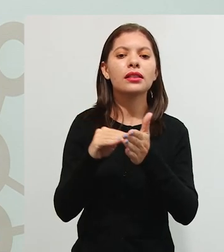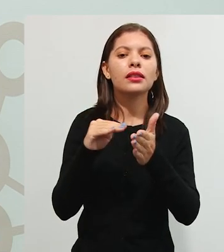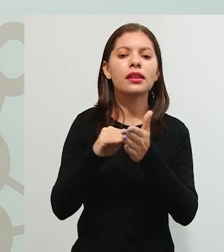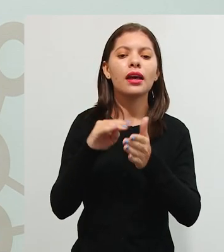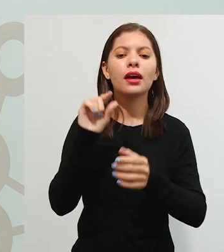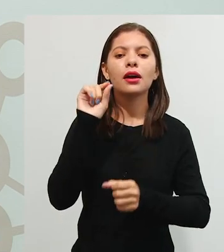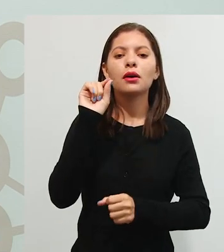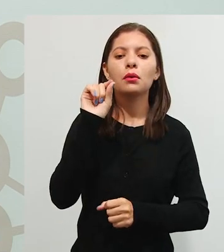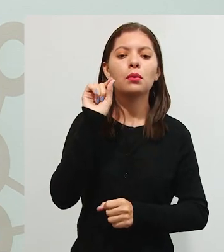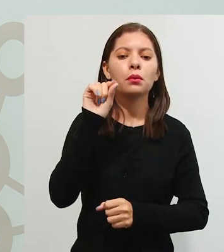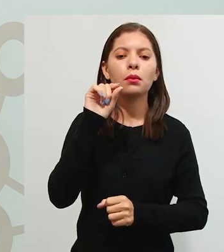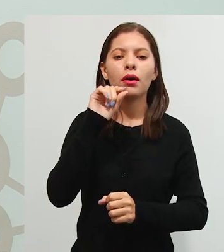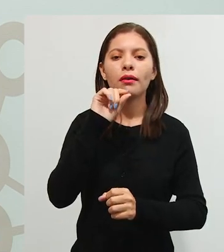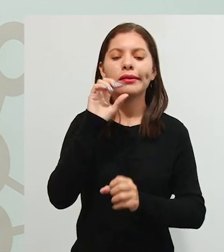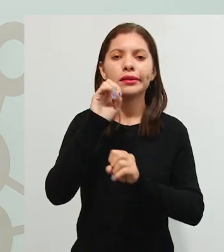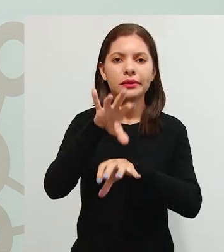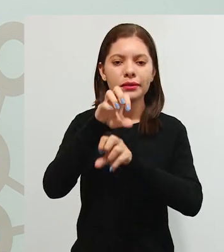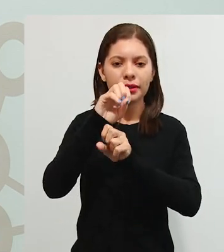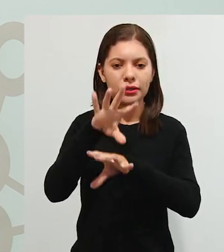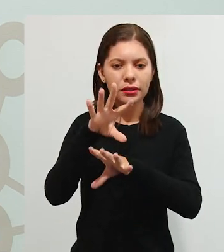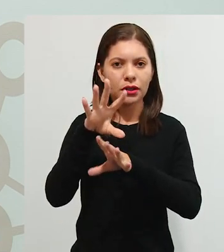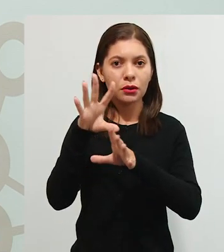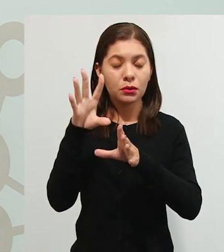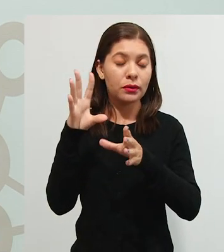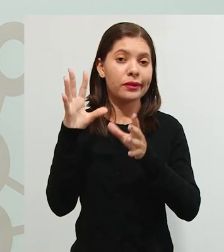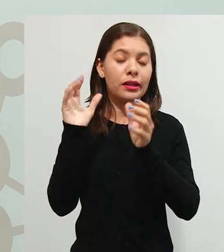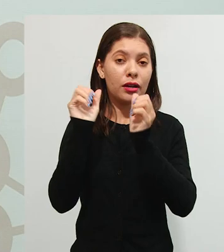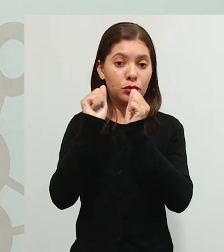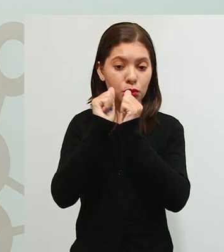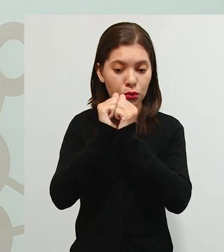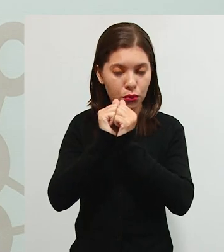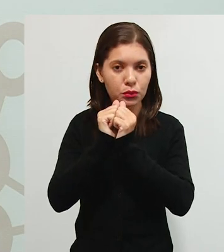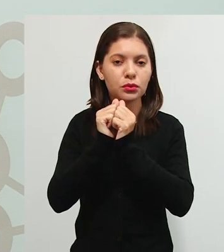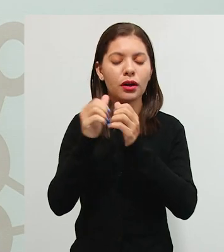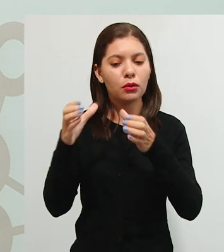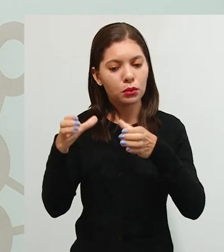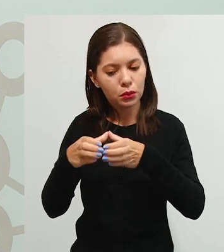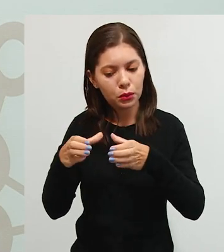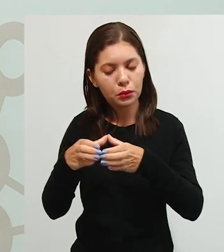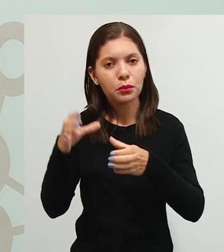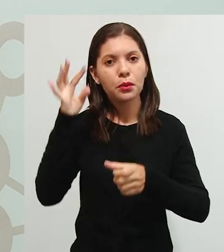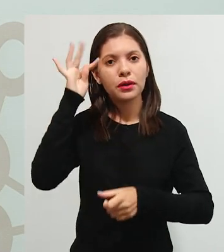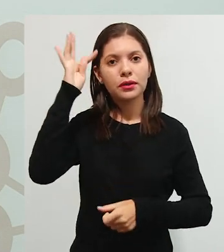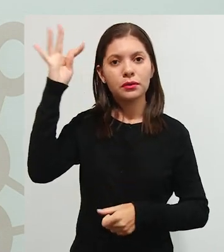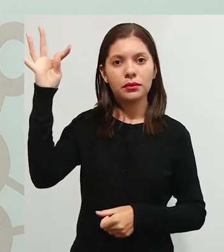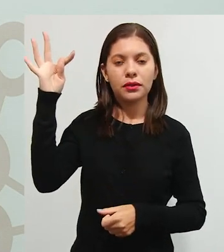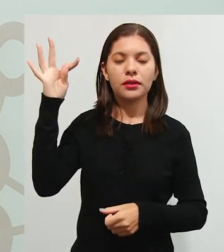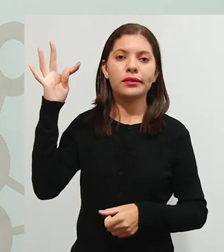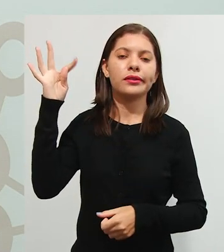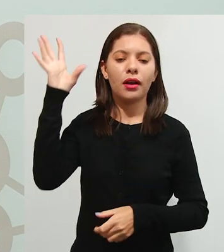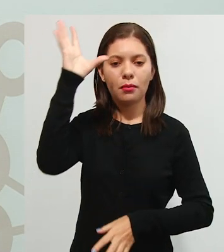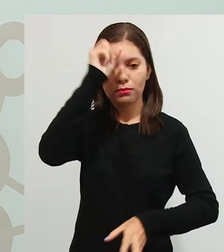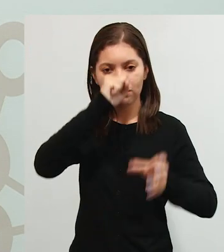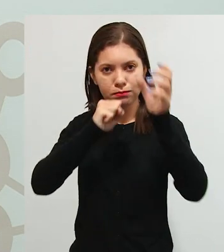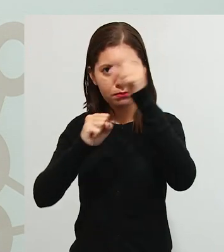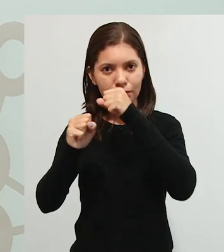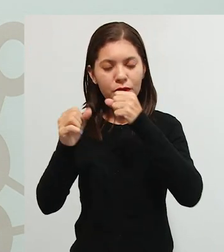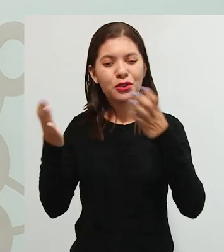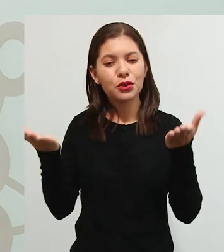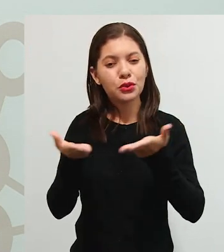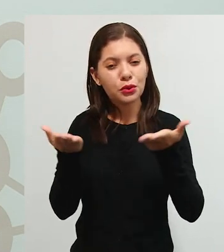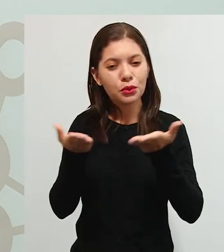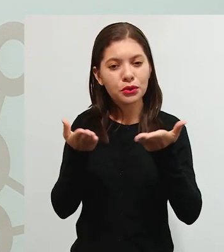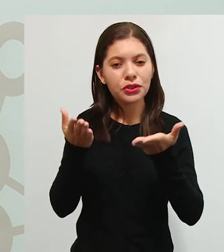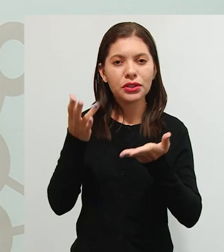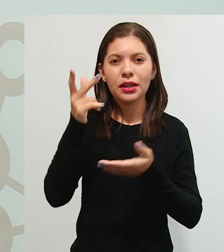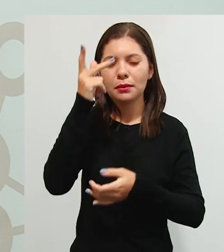antenada com essas teorias de aprendizagem que dão conta de que hoje a gente não considera